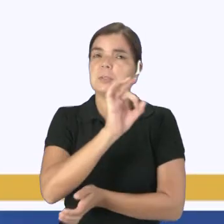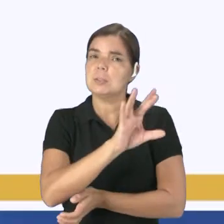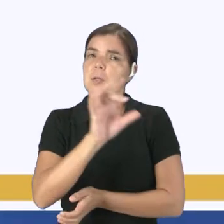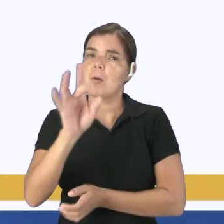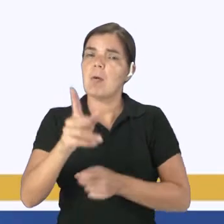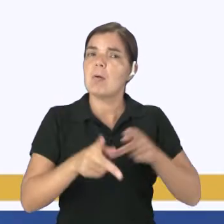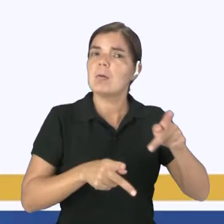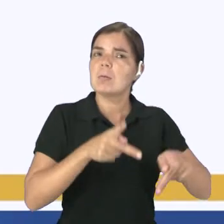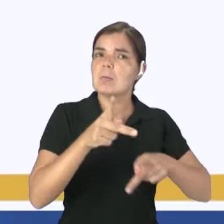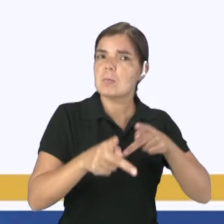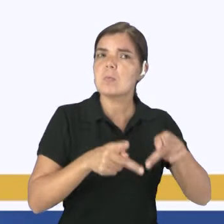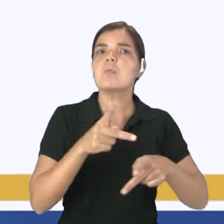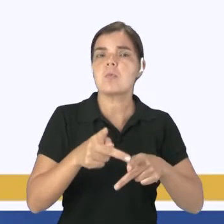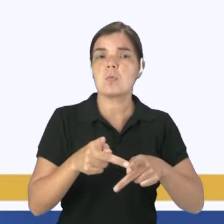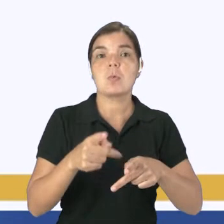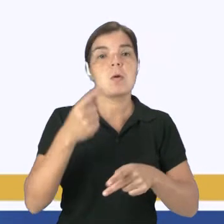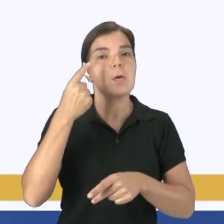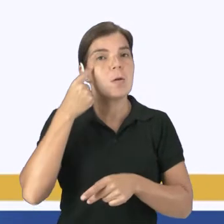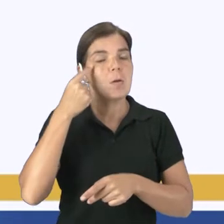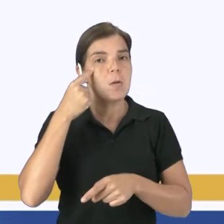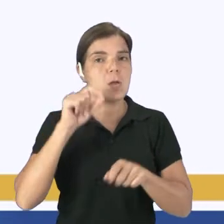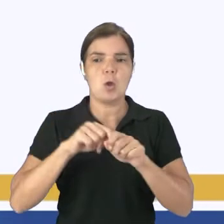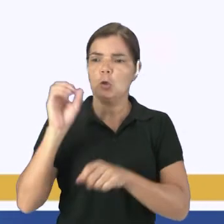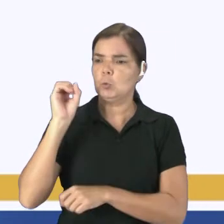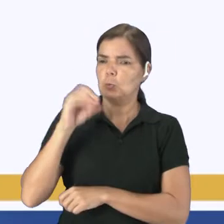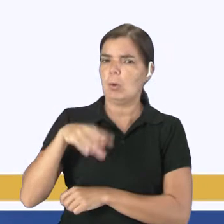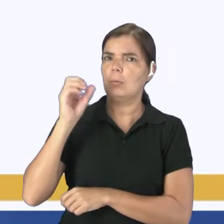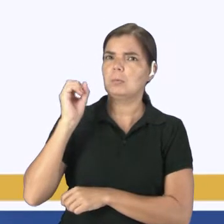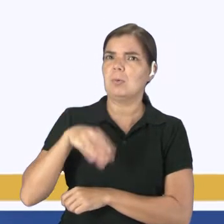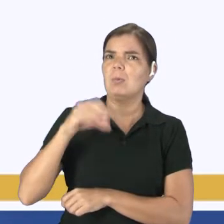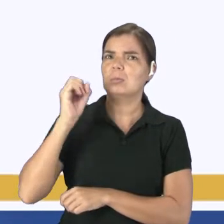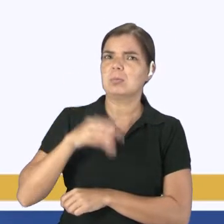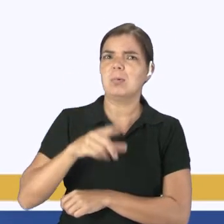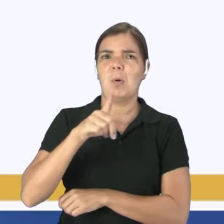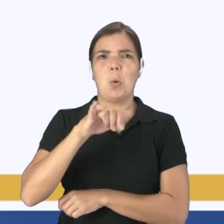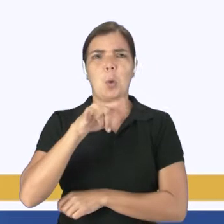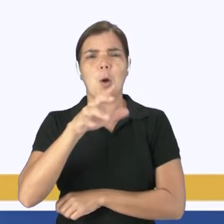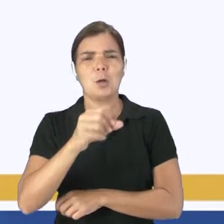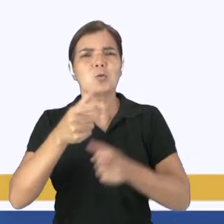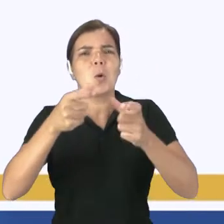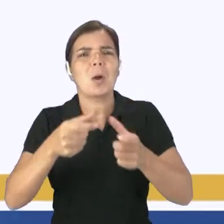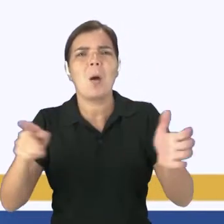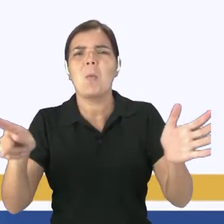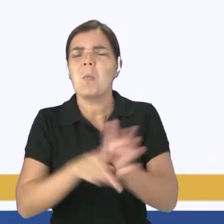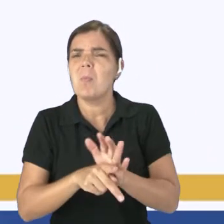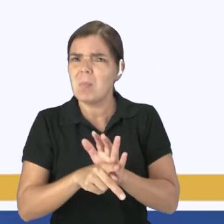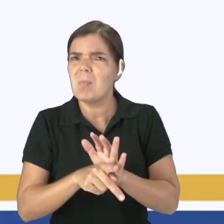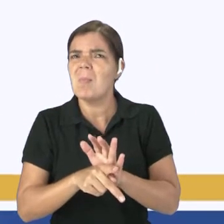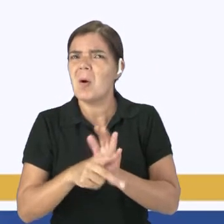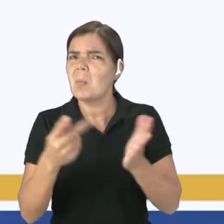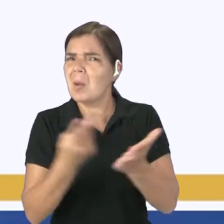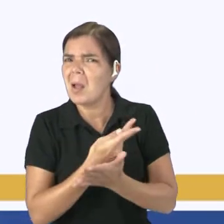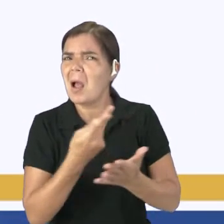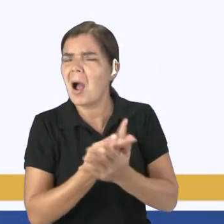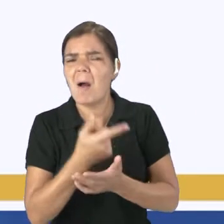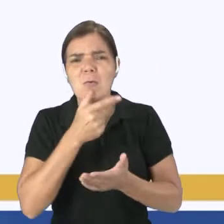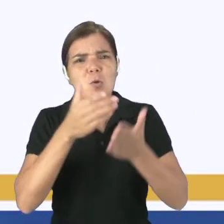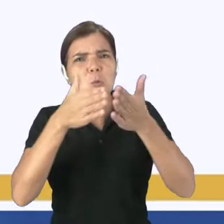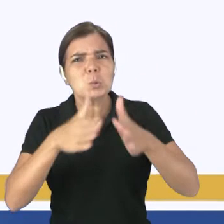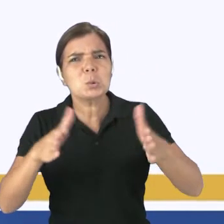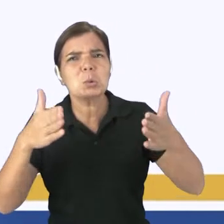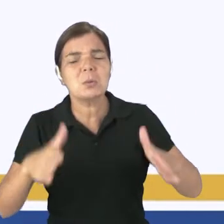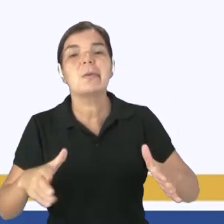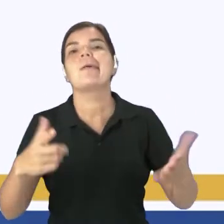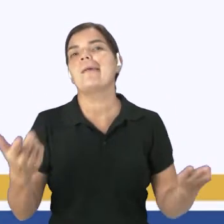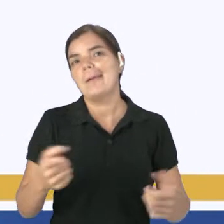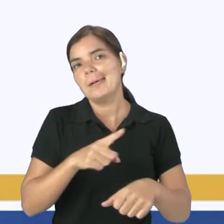ficar, de repente, fazendo descarte de lixo em um local inadequado, no próprio mar, como a gente observa aí, uma hora vai